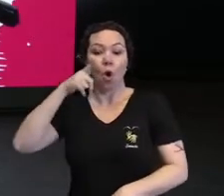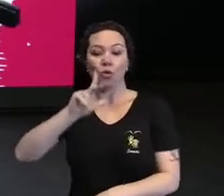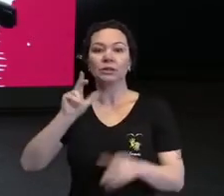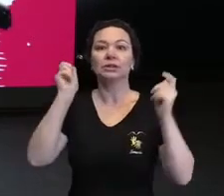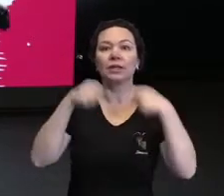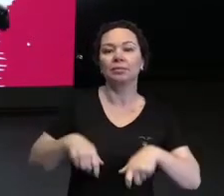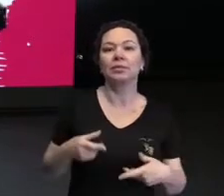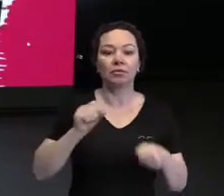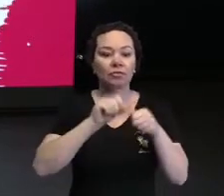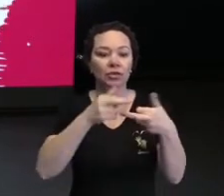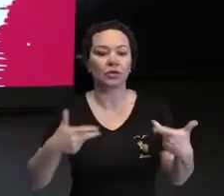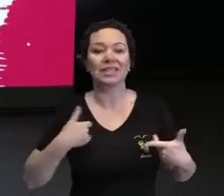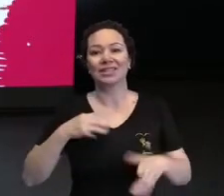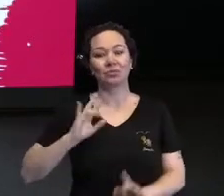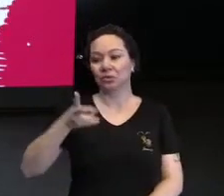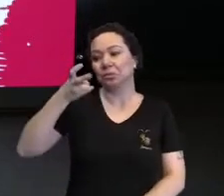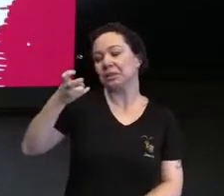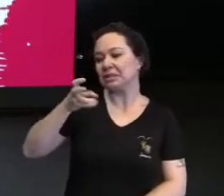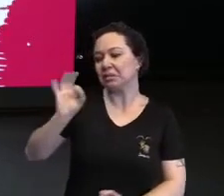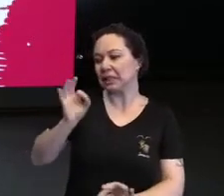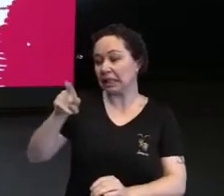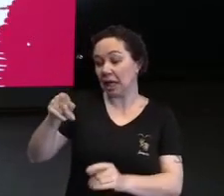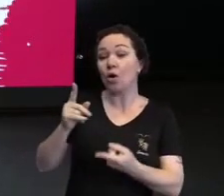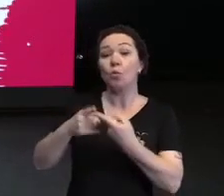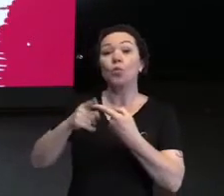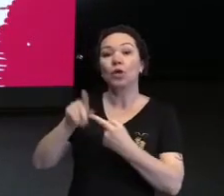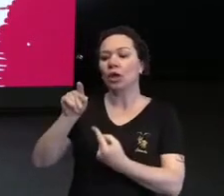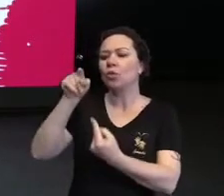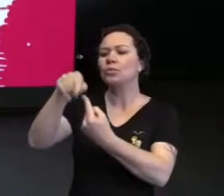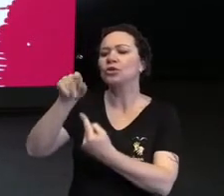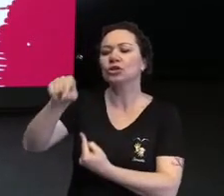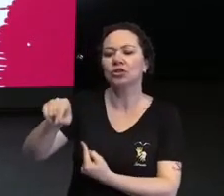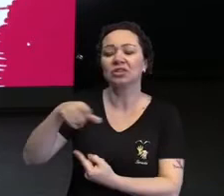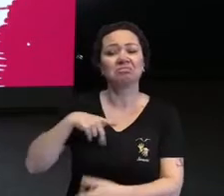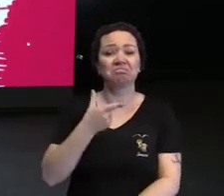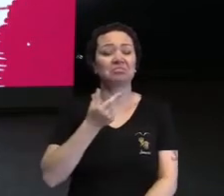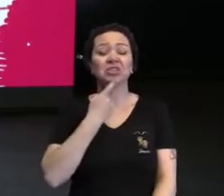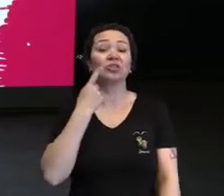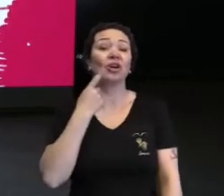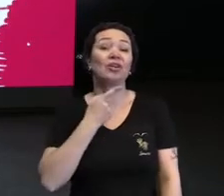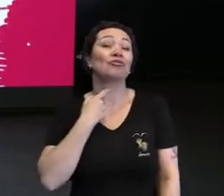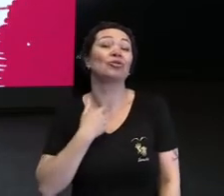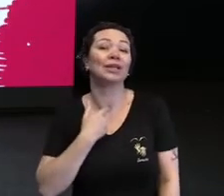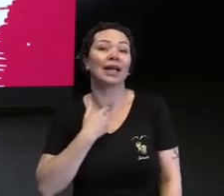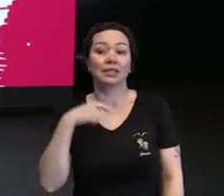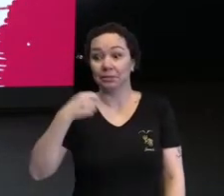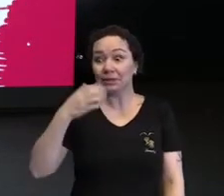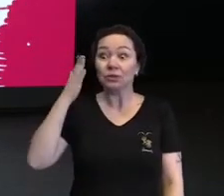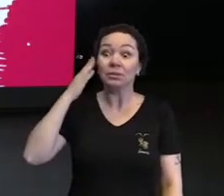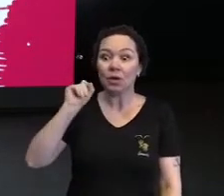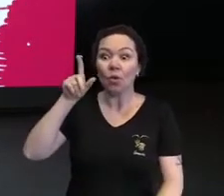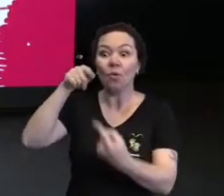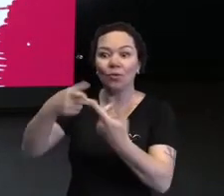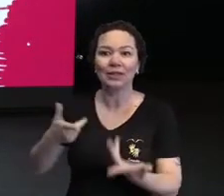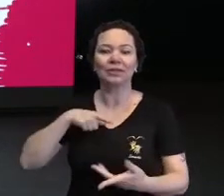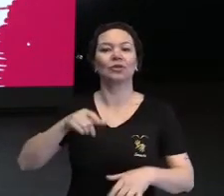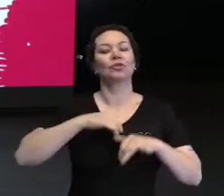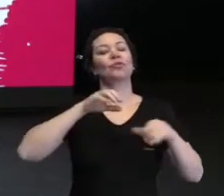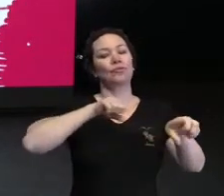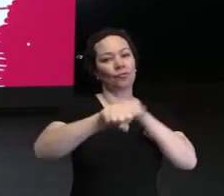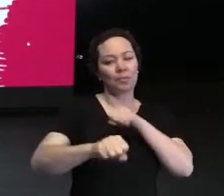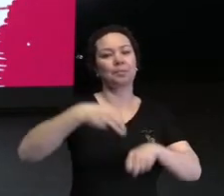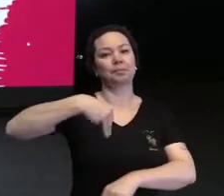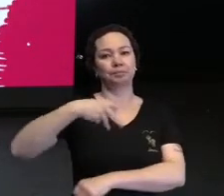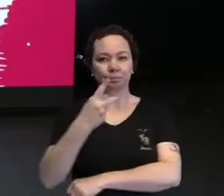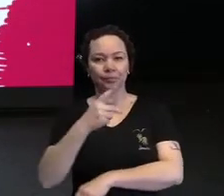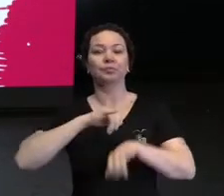vejo utilidade nas coisas, eu não tenho ânima de vida e eu não tenho vontade de continuar. E, bom, eu sou formada em Propaganda e Marketing, como o